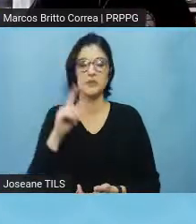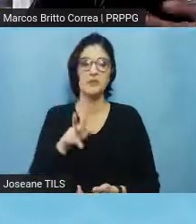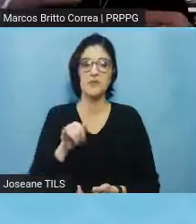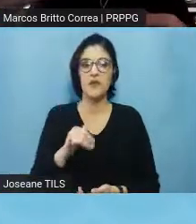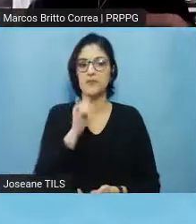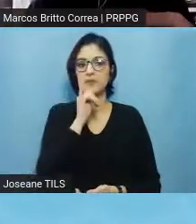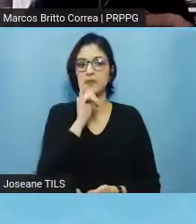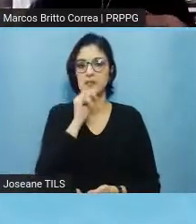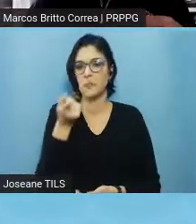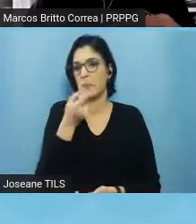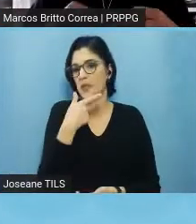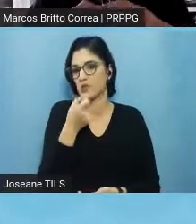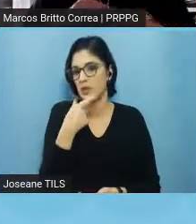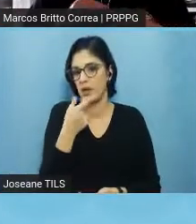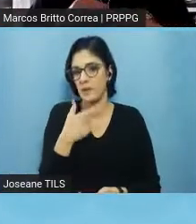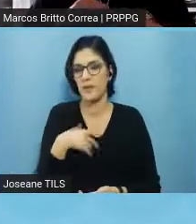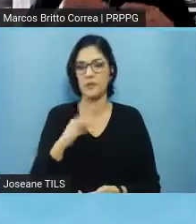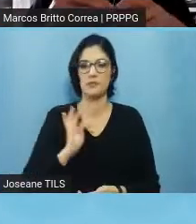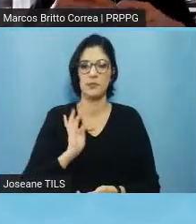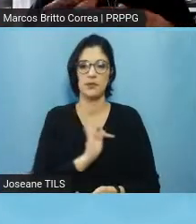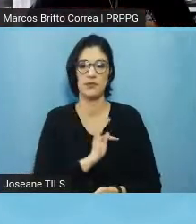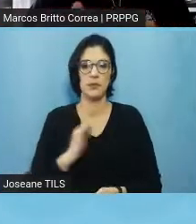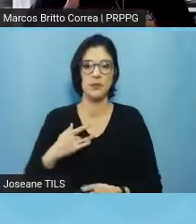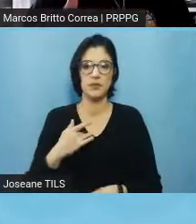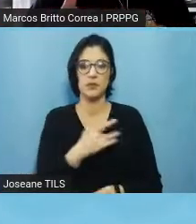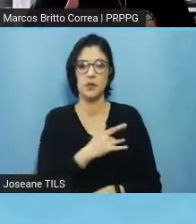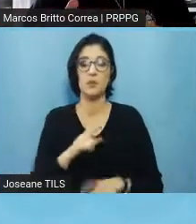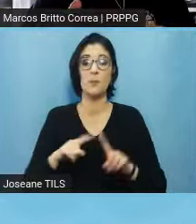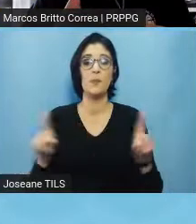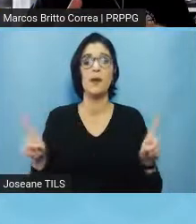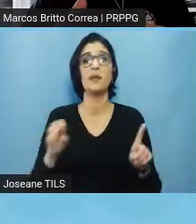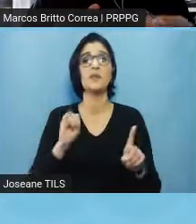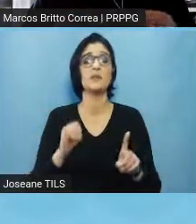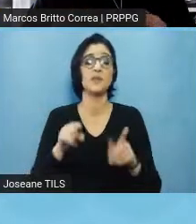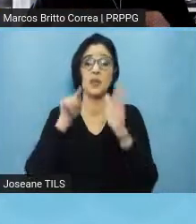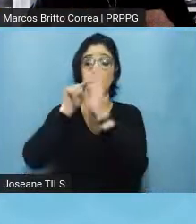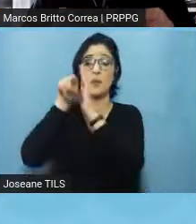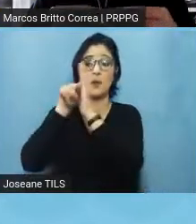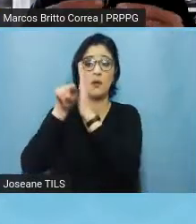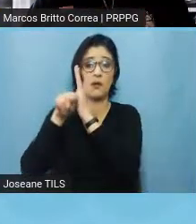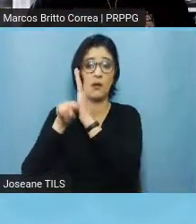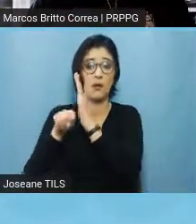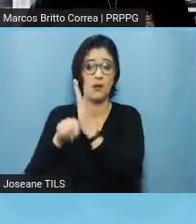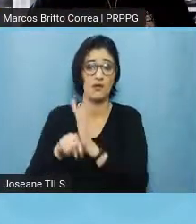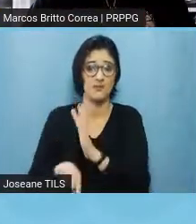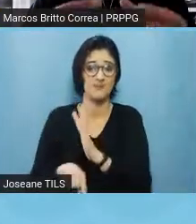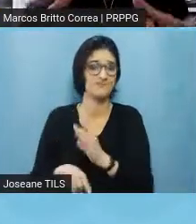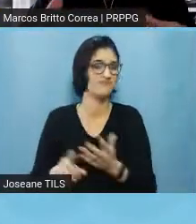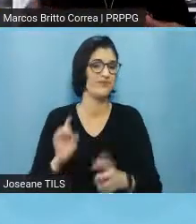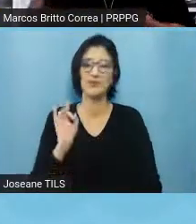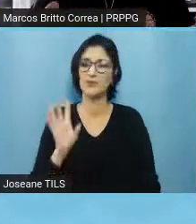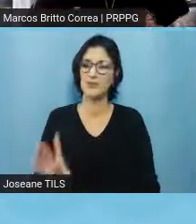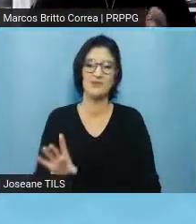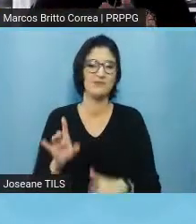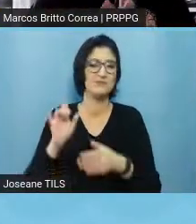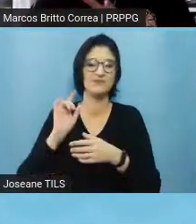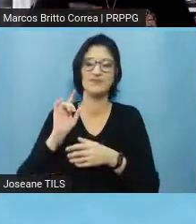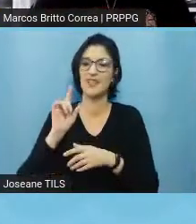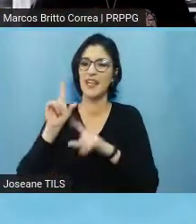medicamentos, de teste de tratamentos, mas um simples estudo de questionário, pessoal, então quando eu estou fazendo um questionário, eu quero saber,